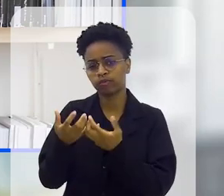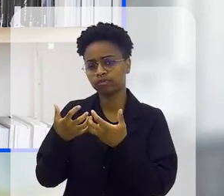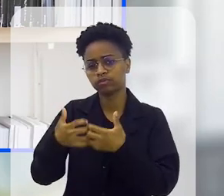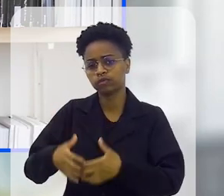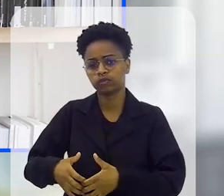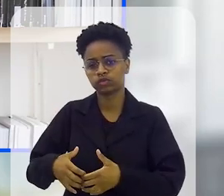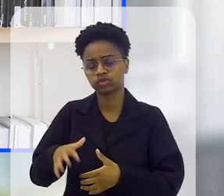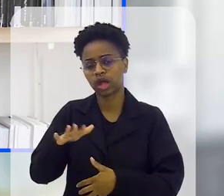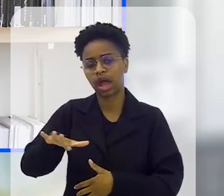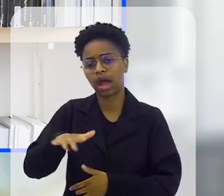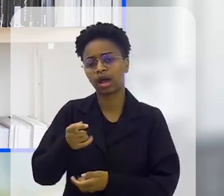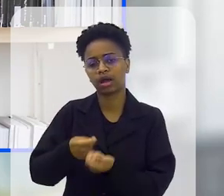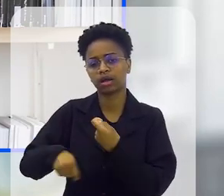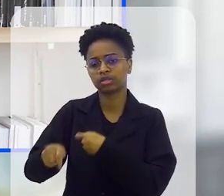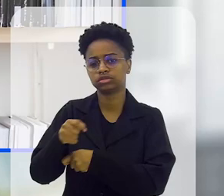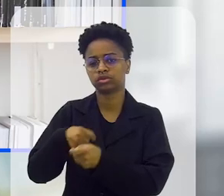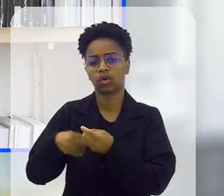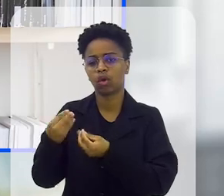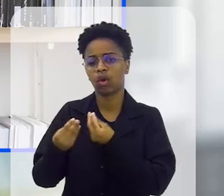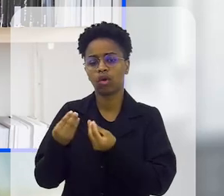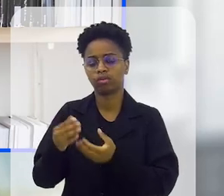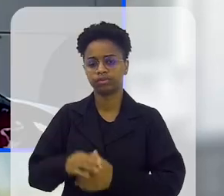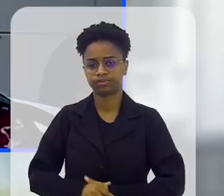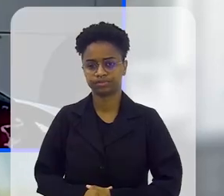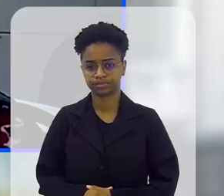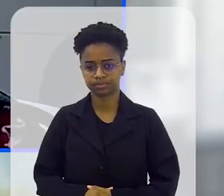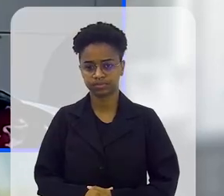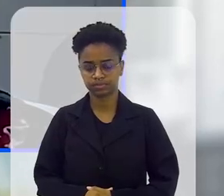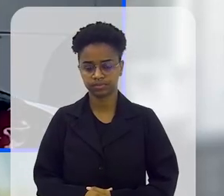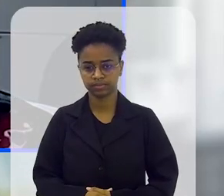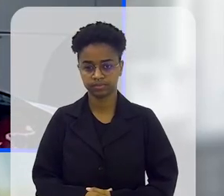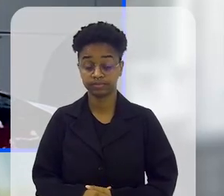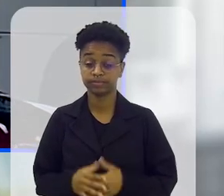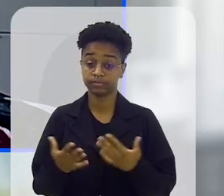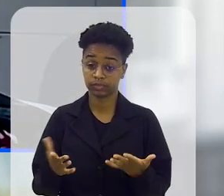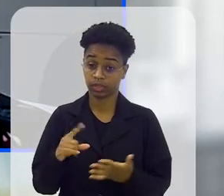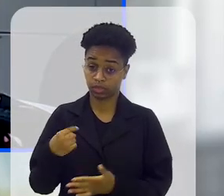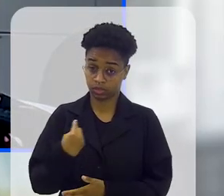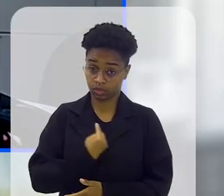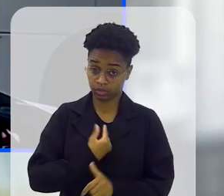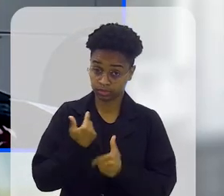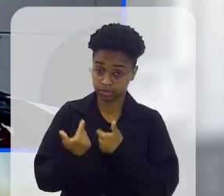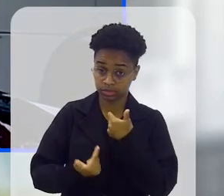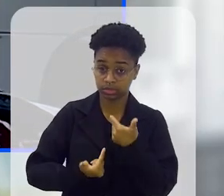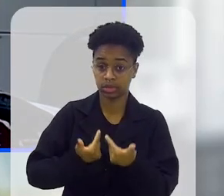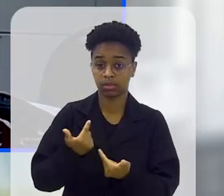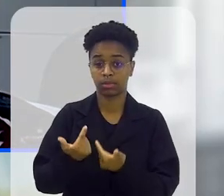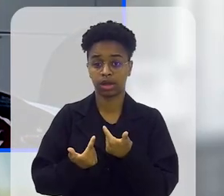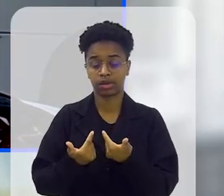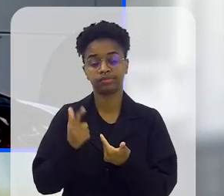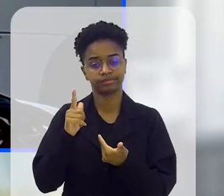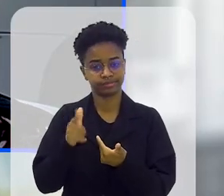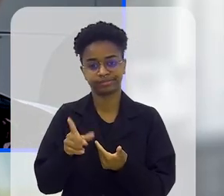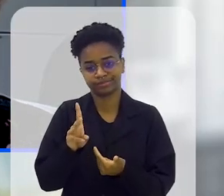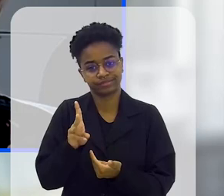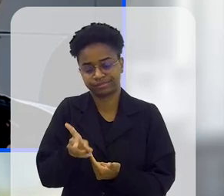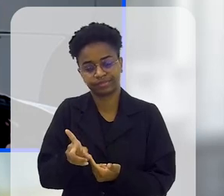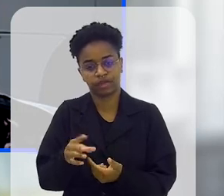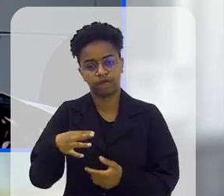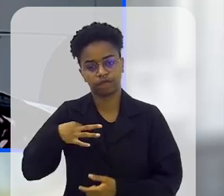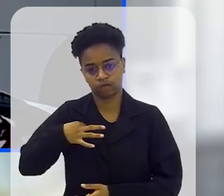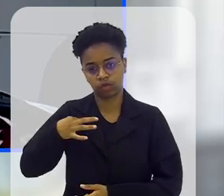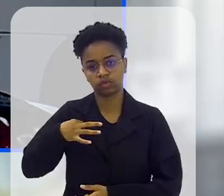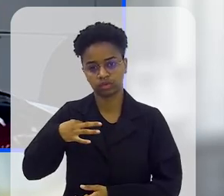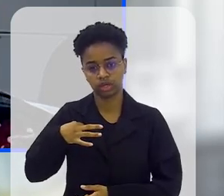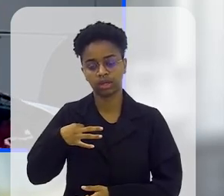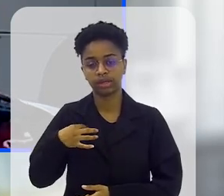é que é feita essa parte administrativa da casa? Então, o nosso trabalho, ele é todo voluntário, e